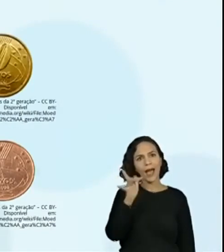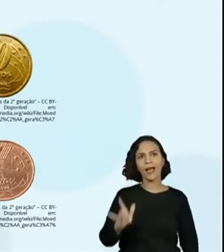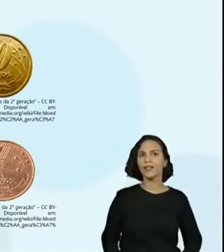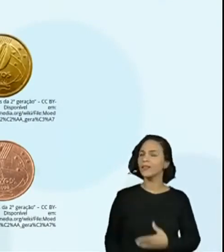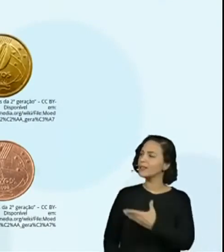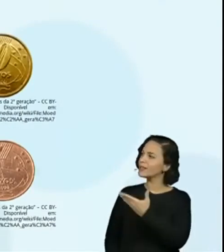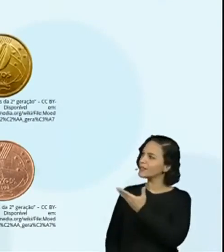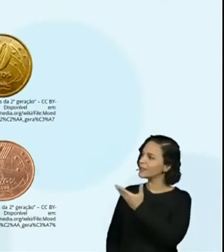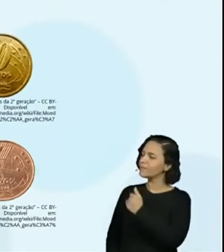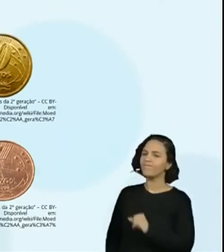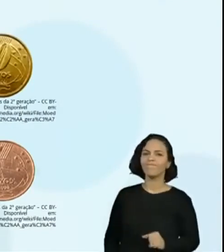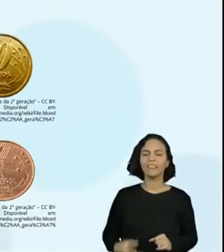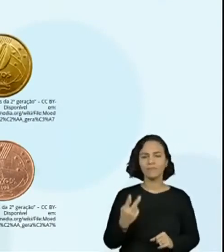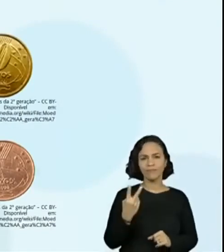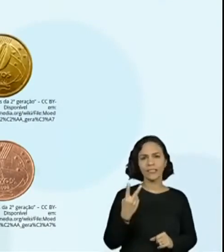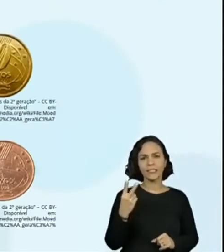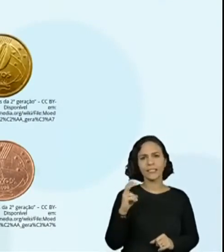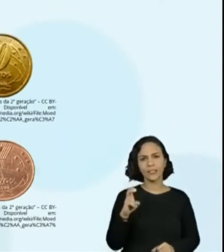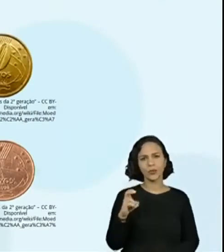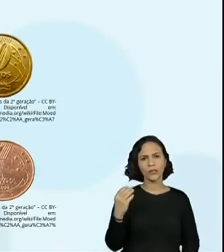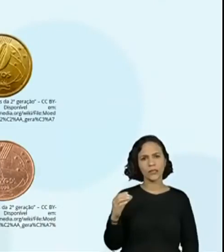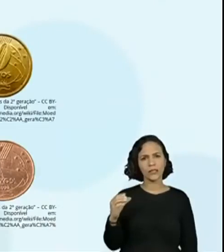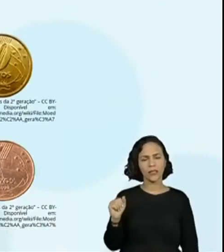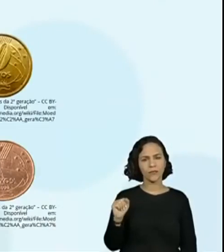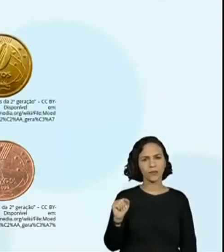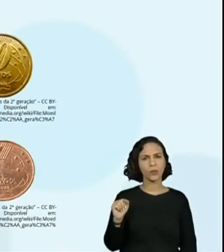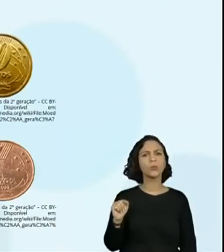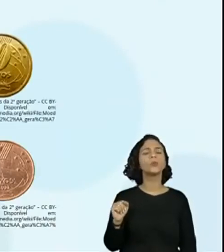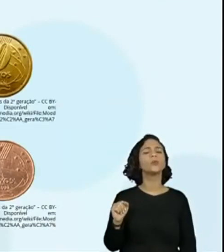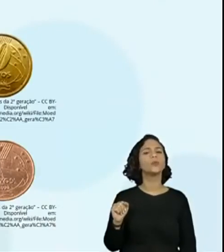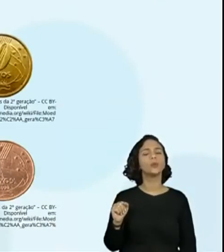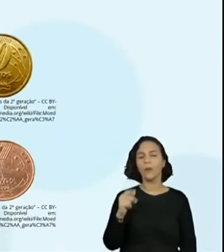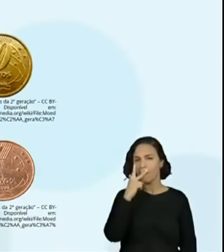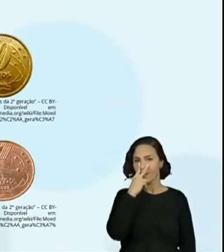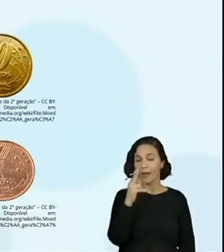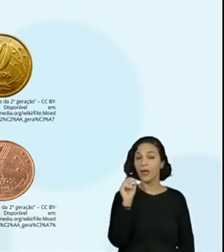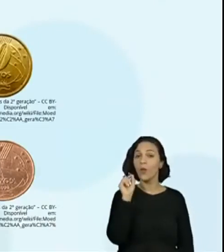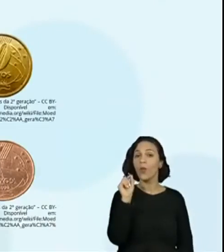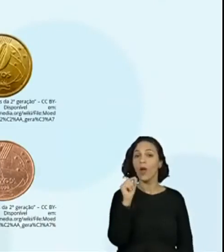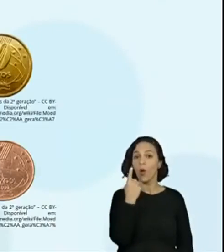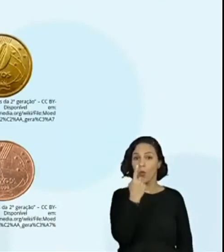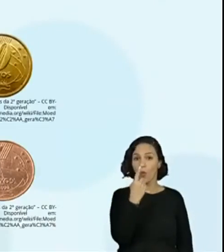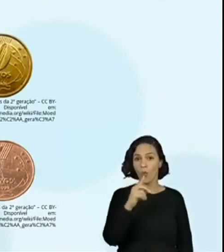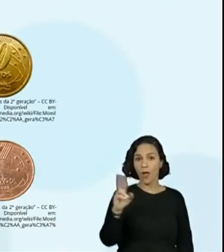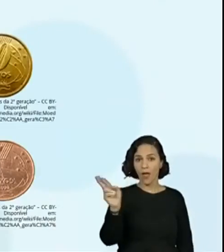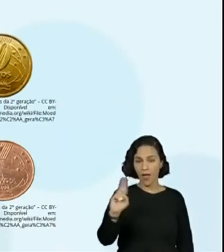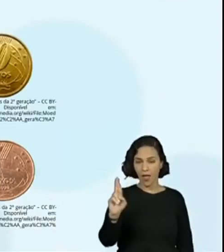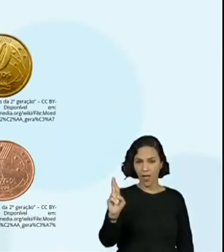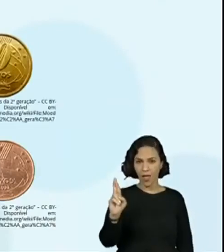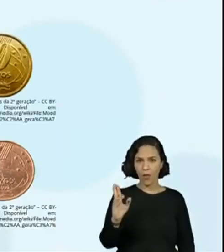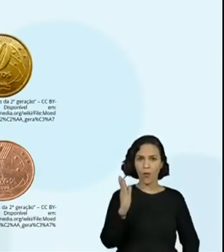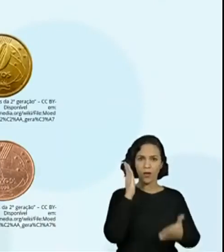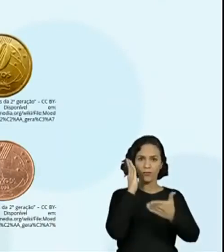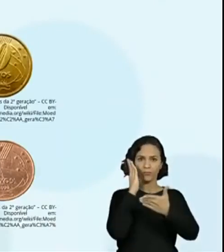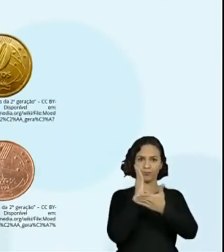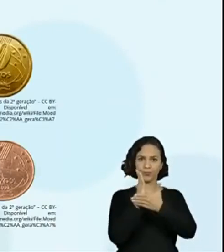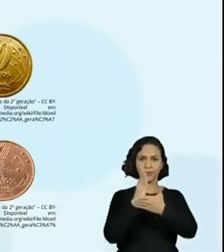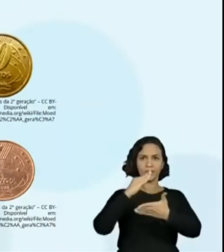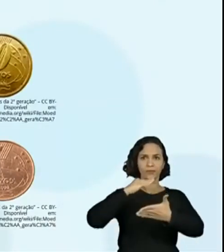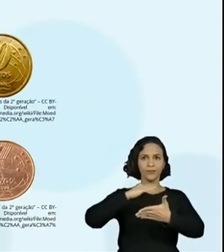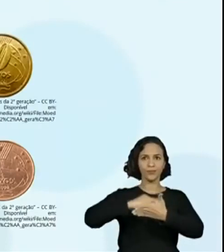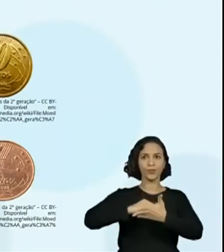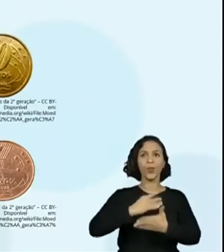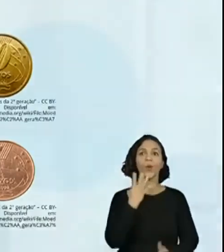Olha, 25 centavos, né? Ela vale um quarto da de um real, né? Metade da dívida de 50 centavos. Então,